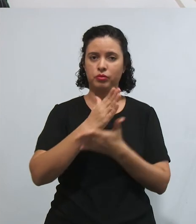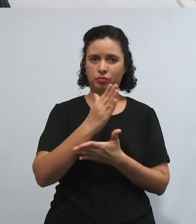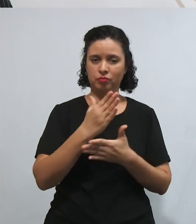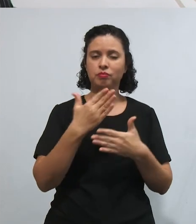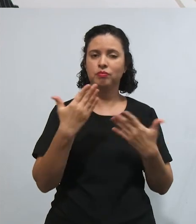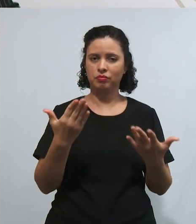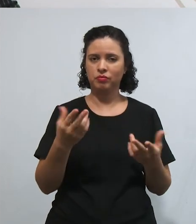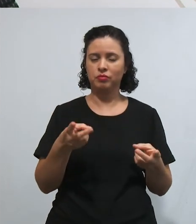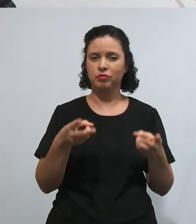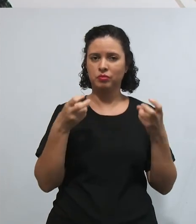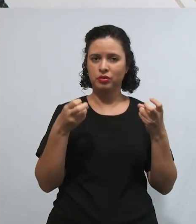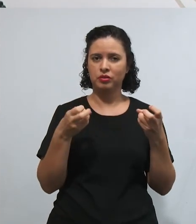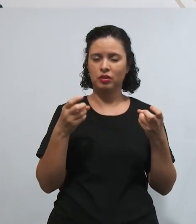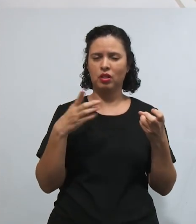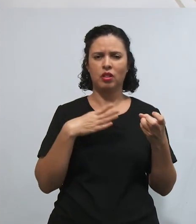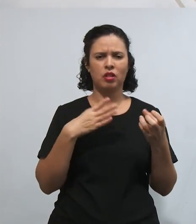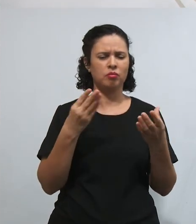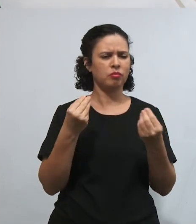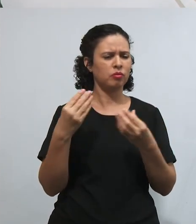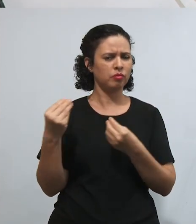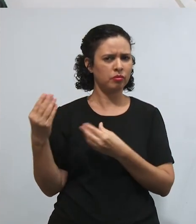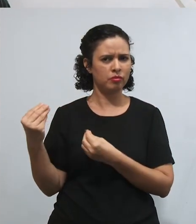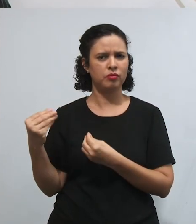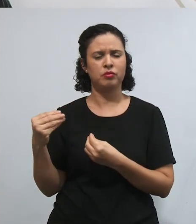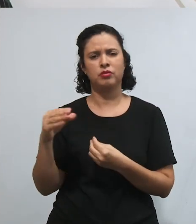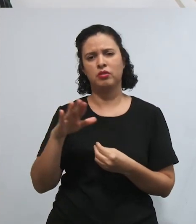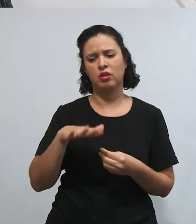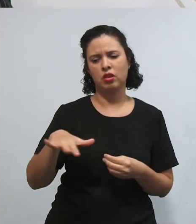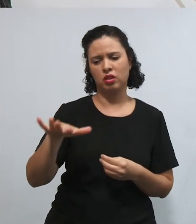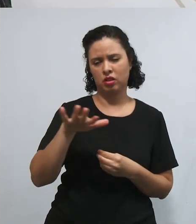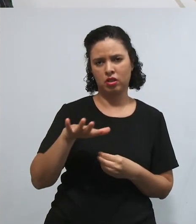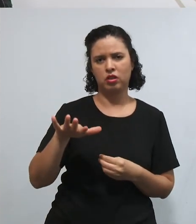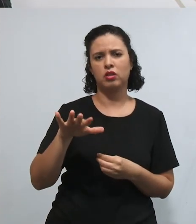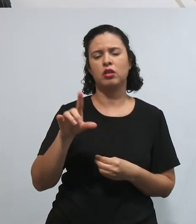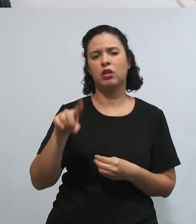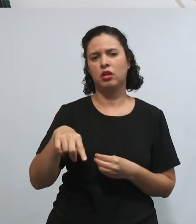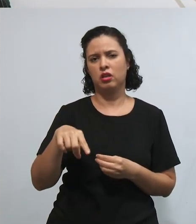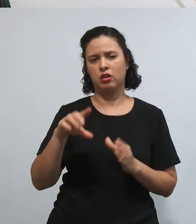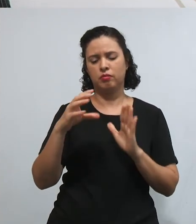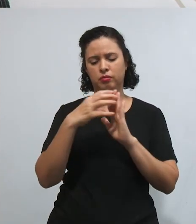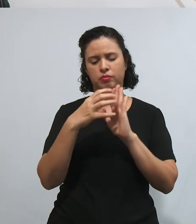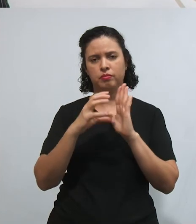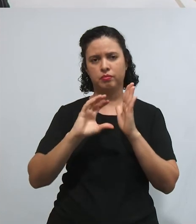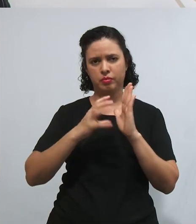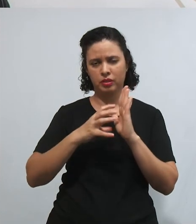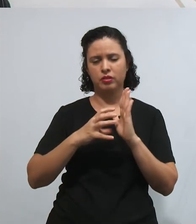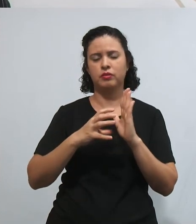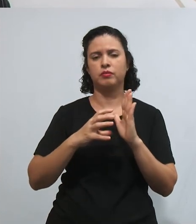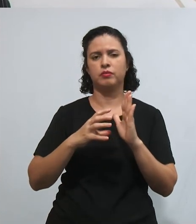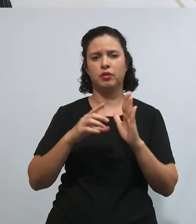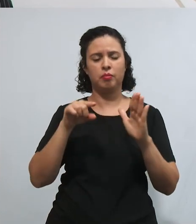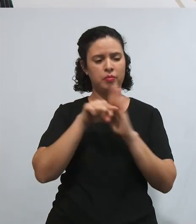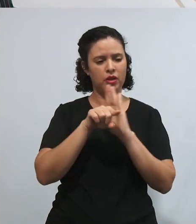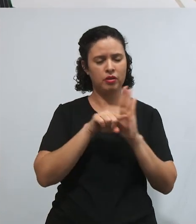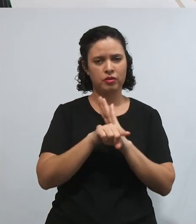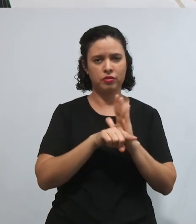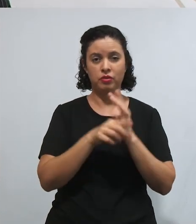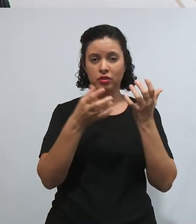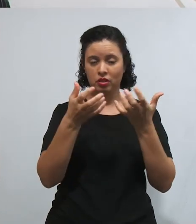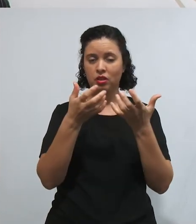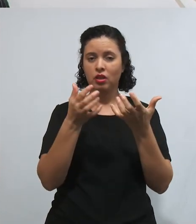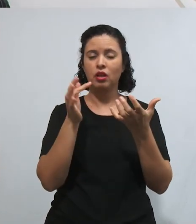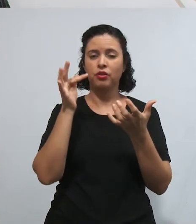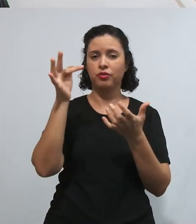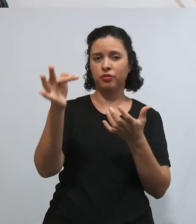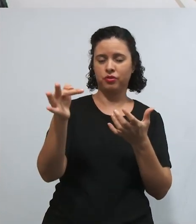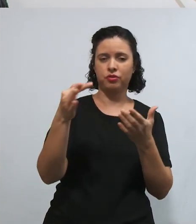Perceba, está repleta de questões lá nos nossos bancos de questões para você, que está almejando aí essa carreira